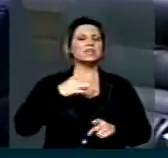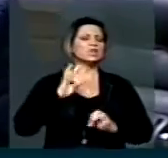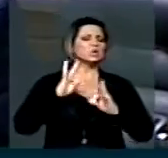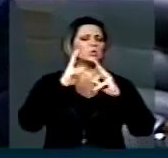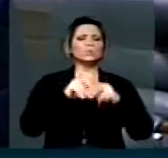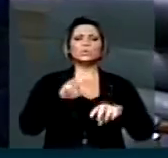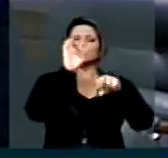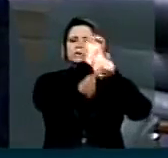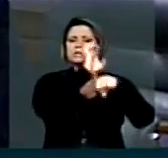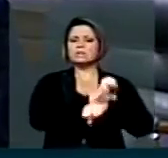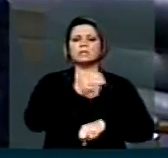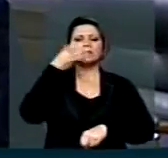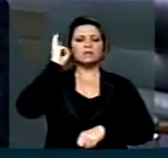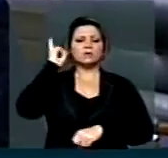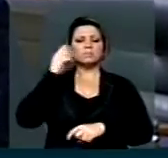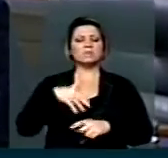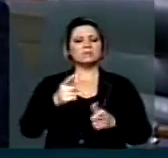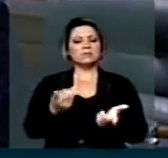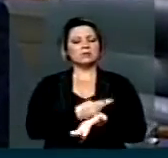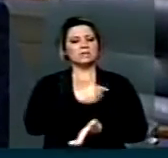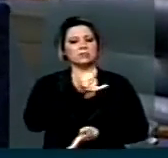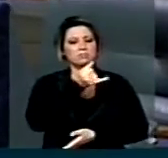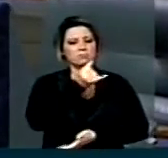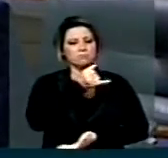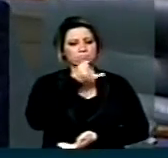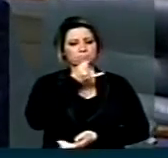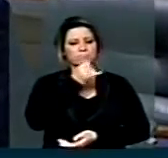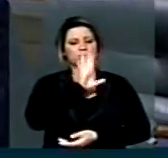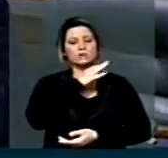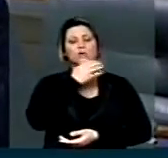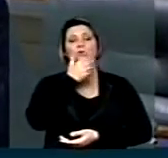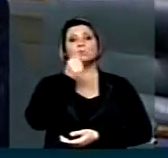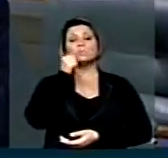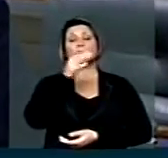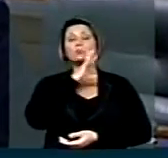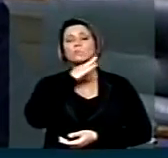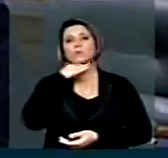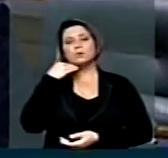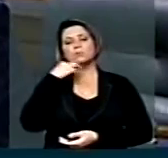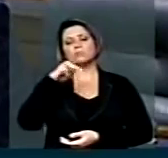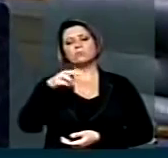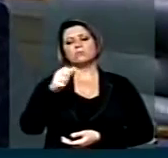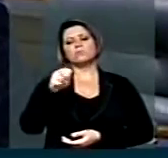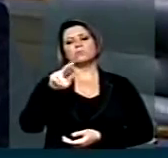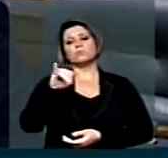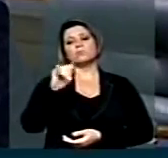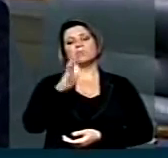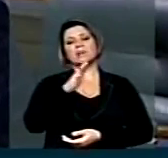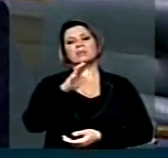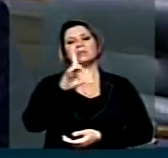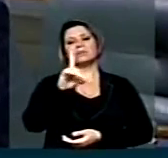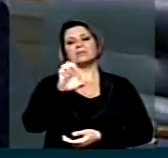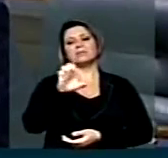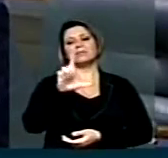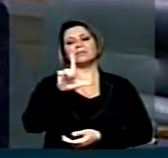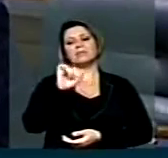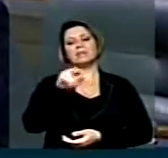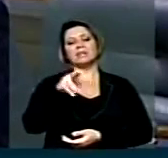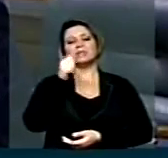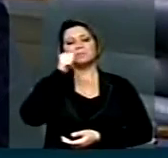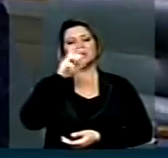o estado do Maranhão está em luto pela morte de Maria Adelina, a nossa querida Dada, uma líder